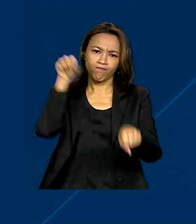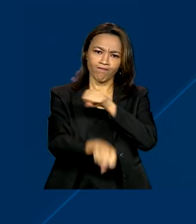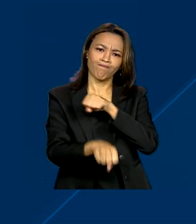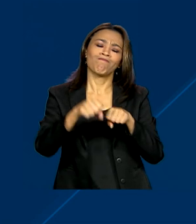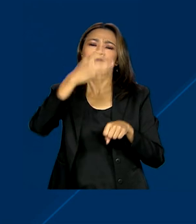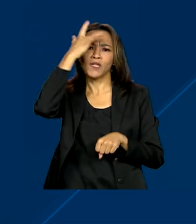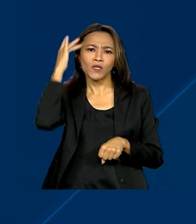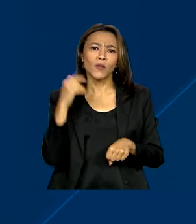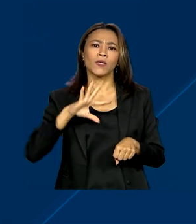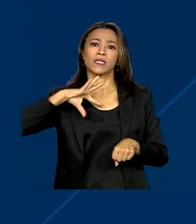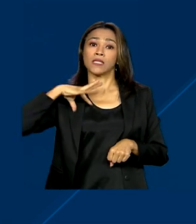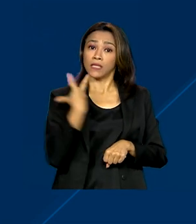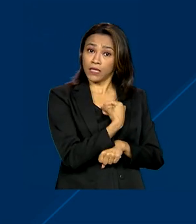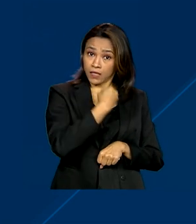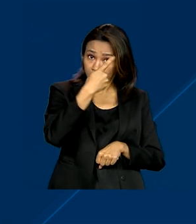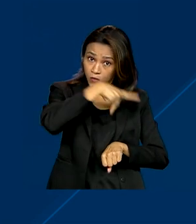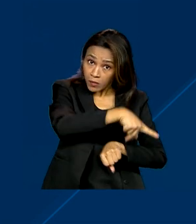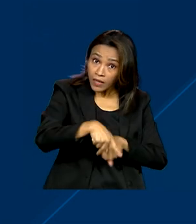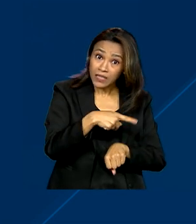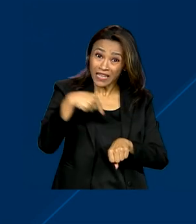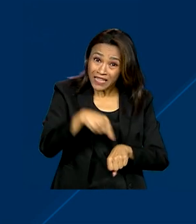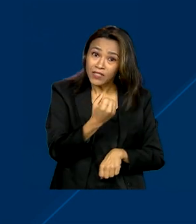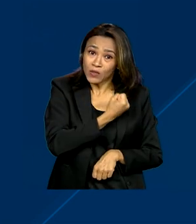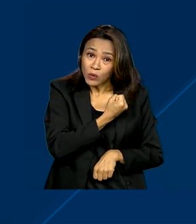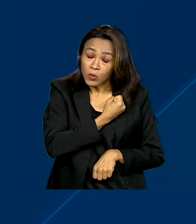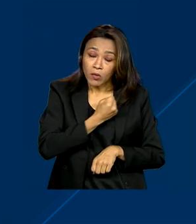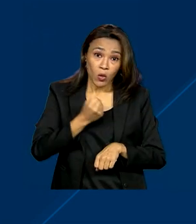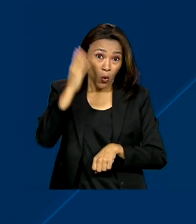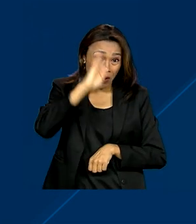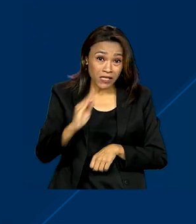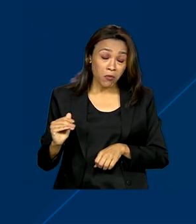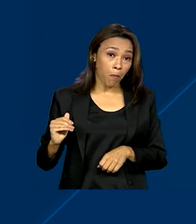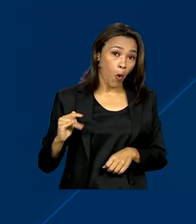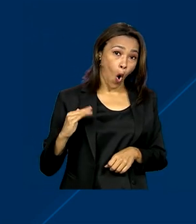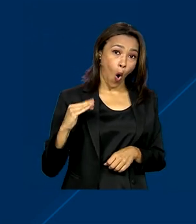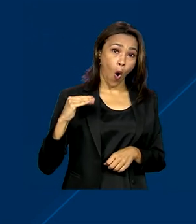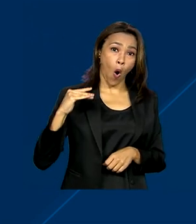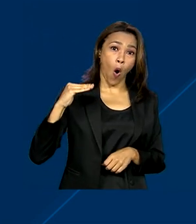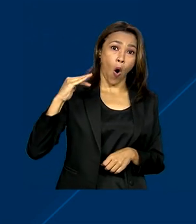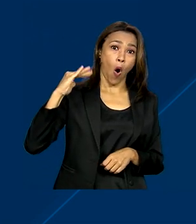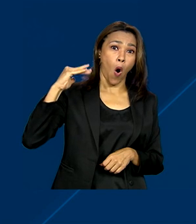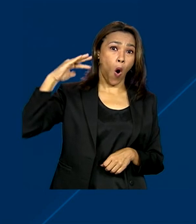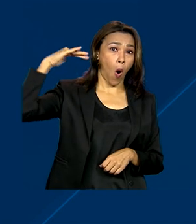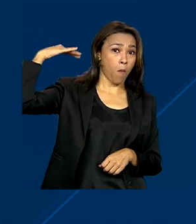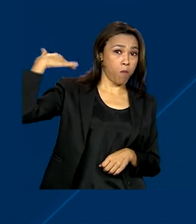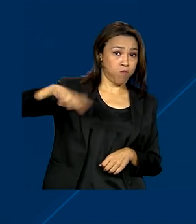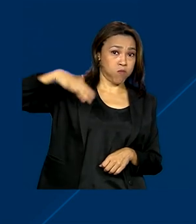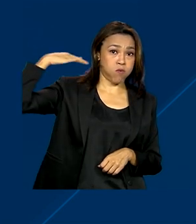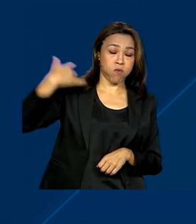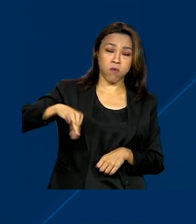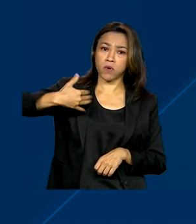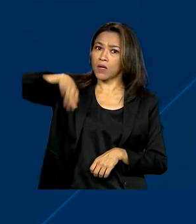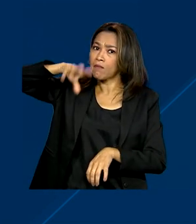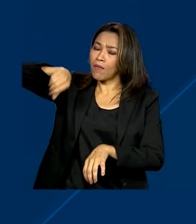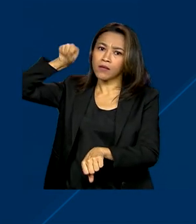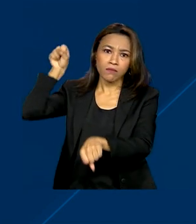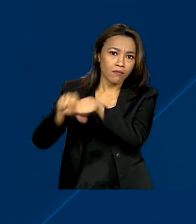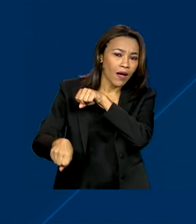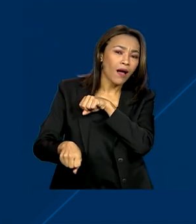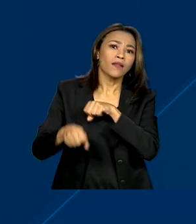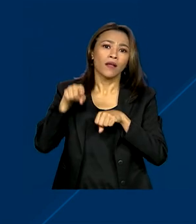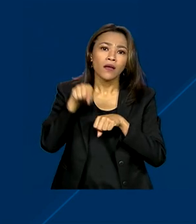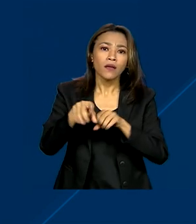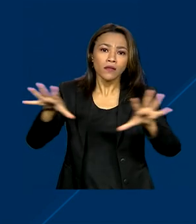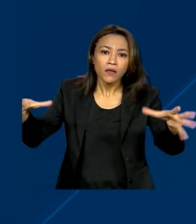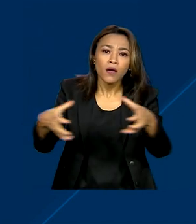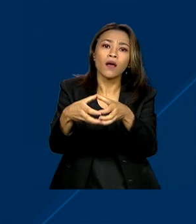pessoas trans no país, número que mantém o Brasil no topo do ranking de países que mais matam essa parcela da